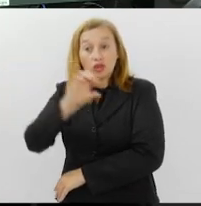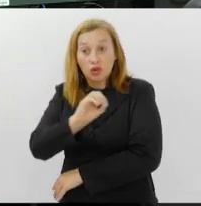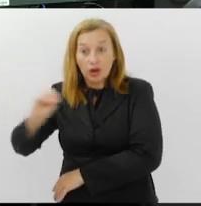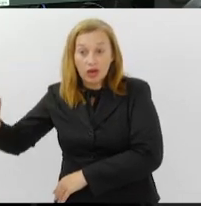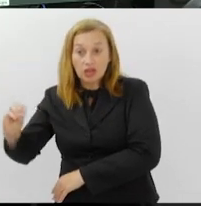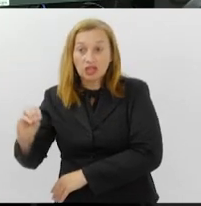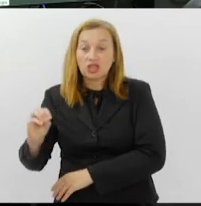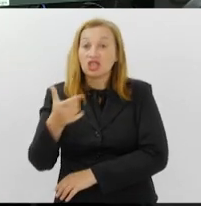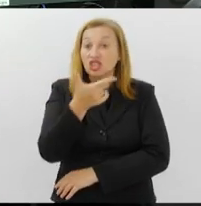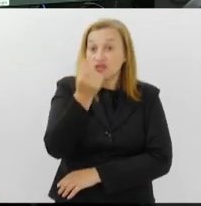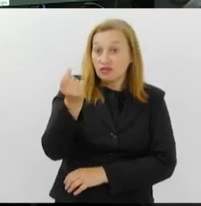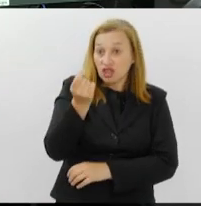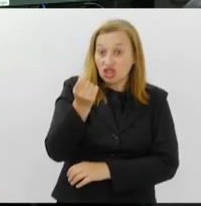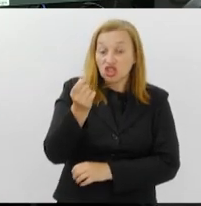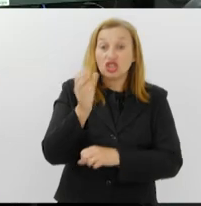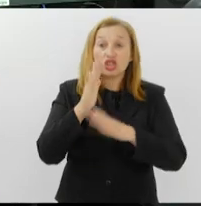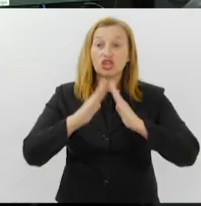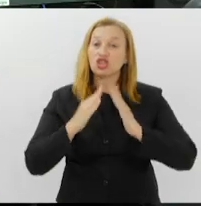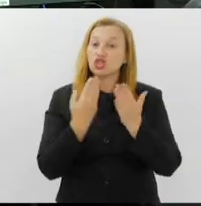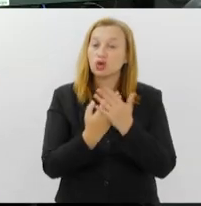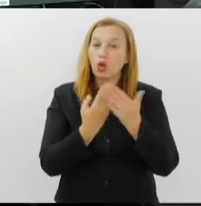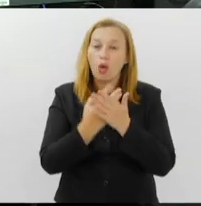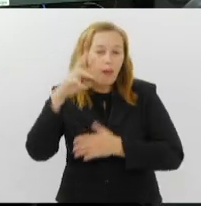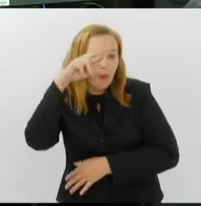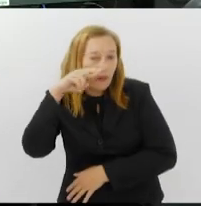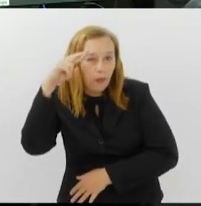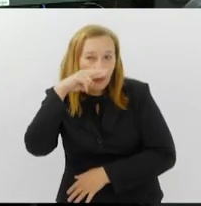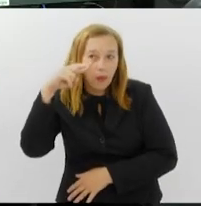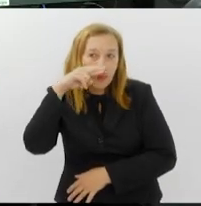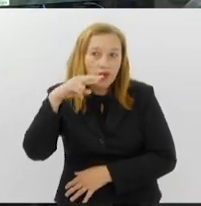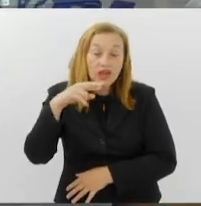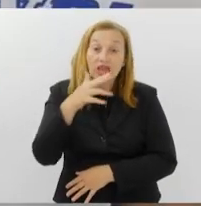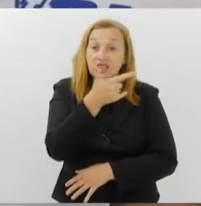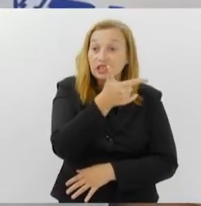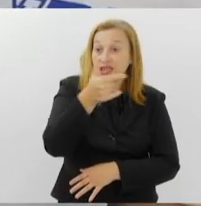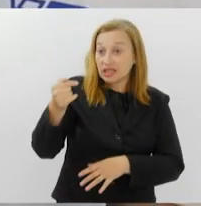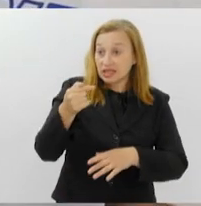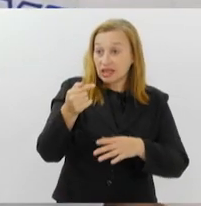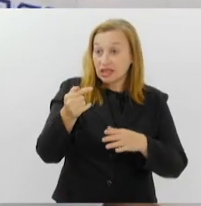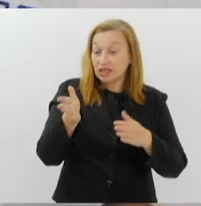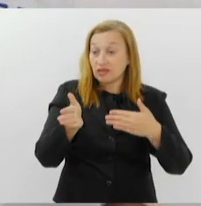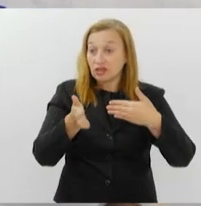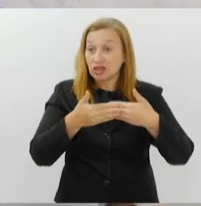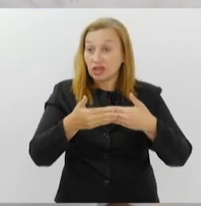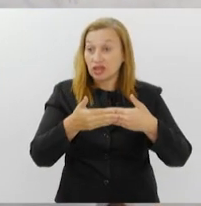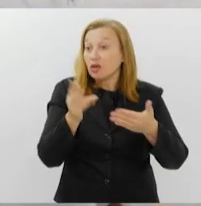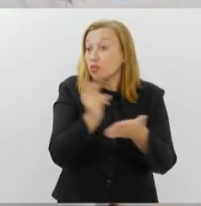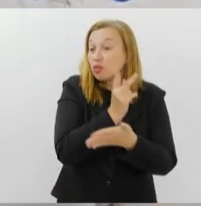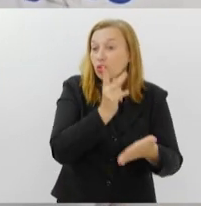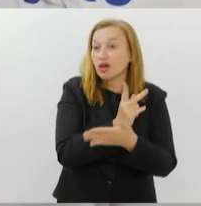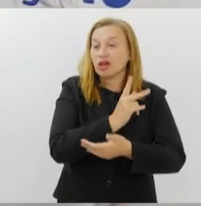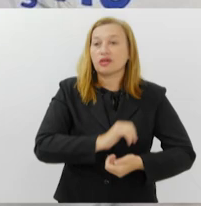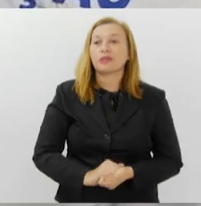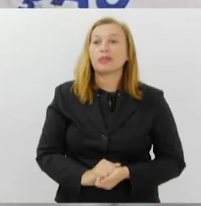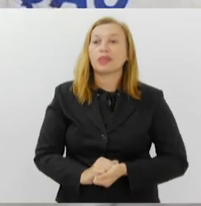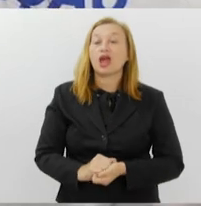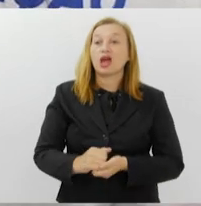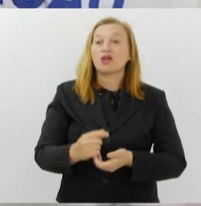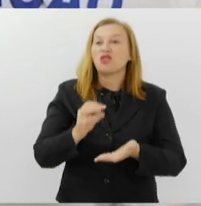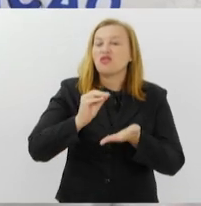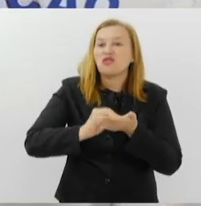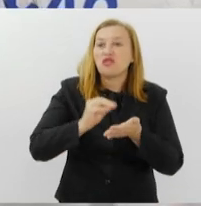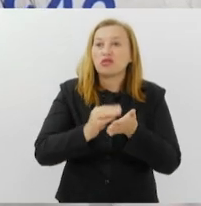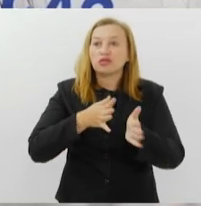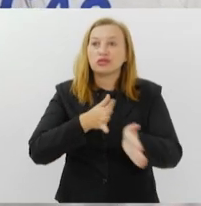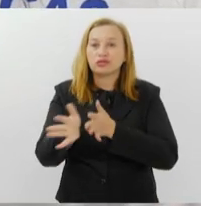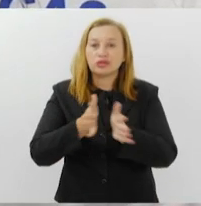fiscalizadas, 17 foram autuadas por irregularidades. As equipes encontraram ausência de acessibilidade